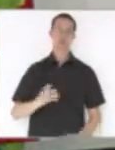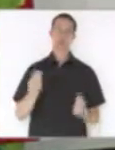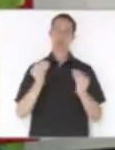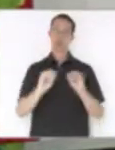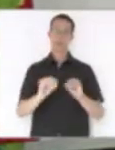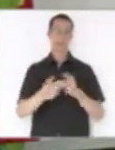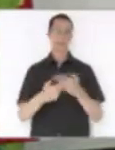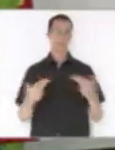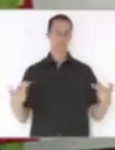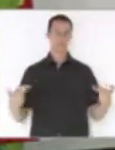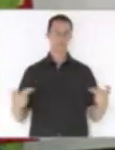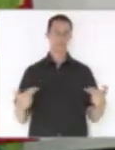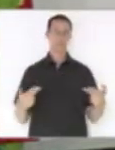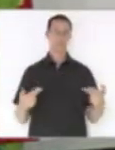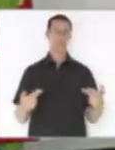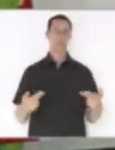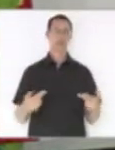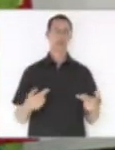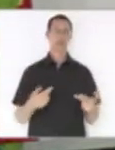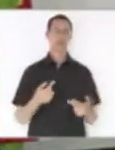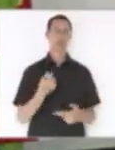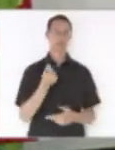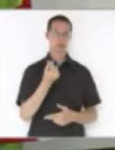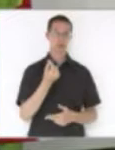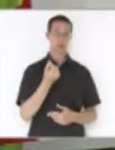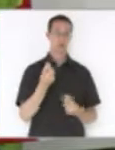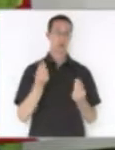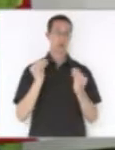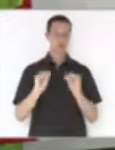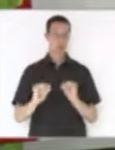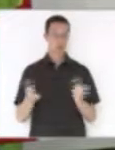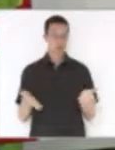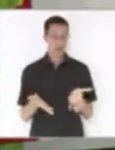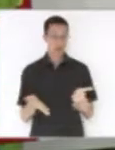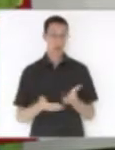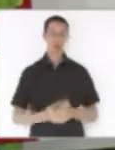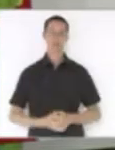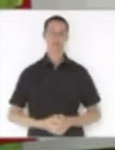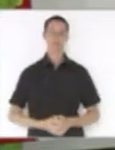coisa, para colocar no caixa do governo neste instante.